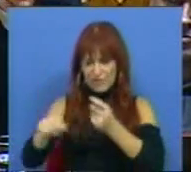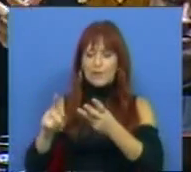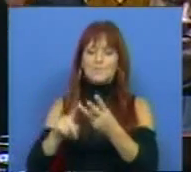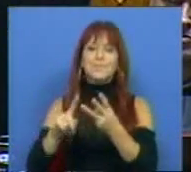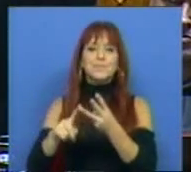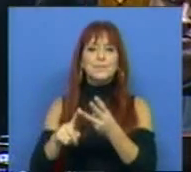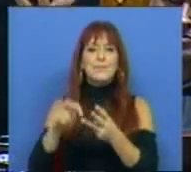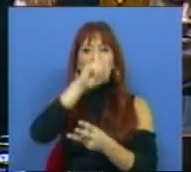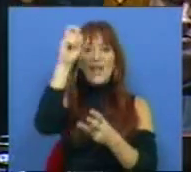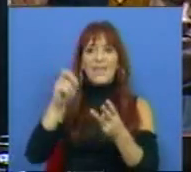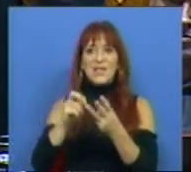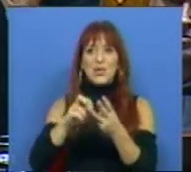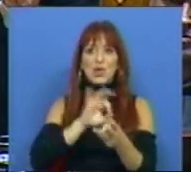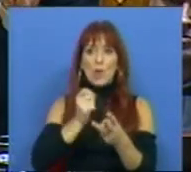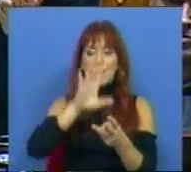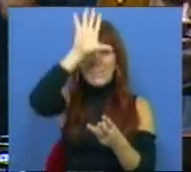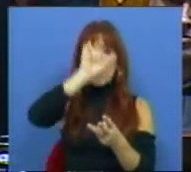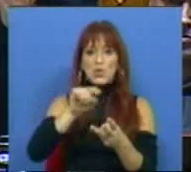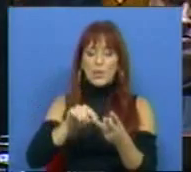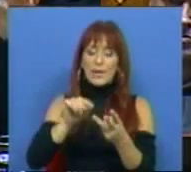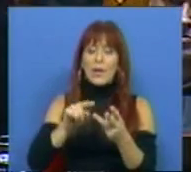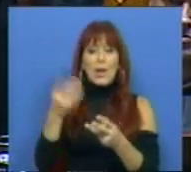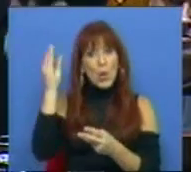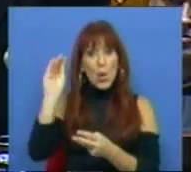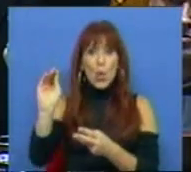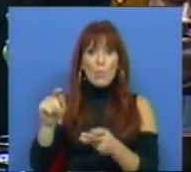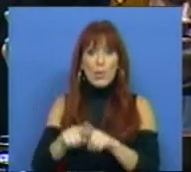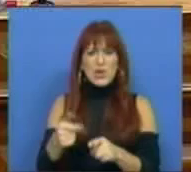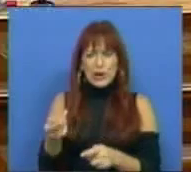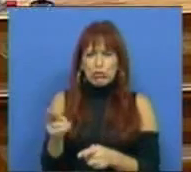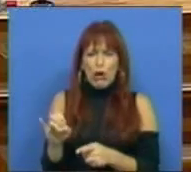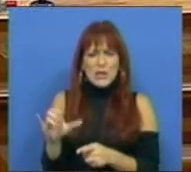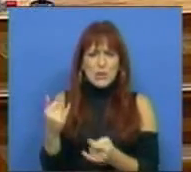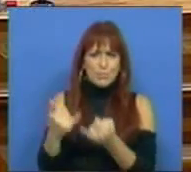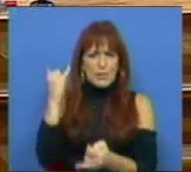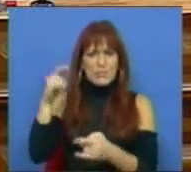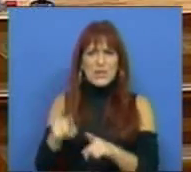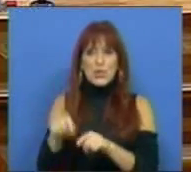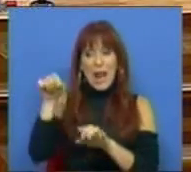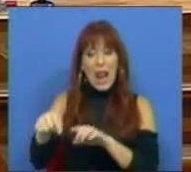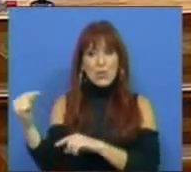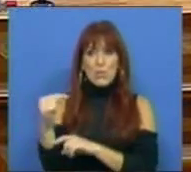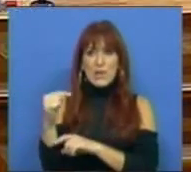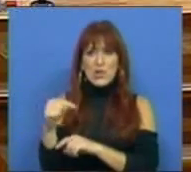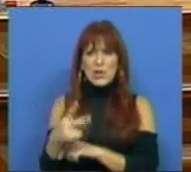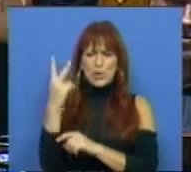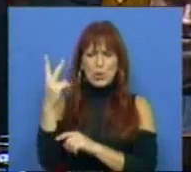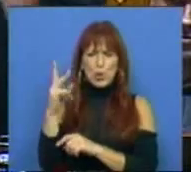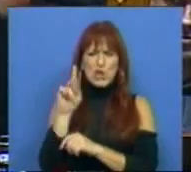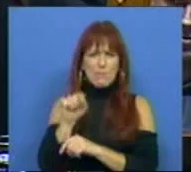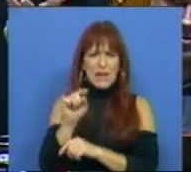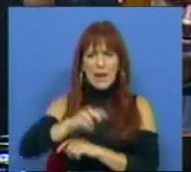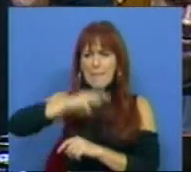vai vendê-lo. E a terceira, Sr. Primeiro-Ministro, é um banco tóxico. Tem lá pelo menos 2